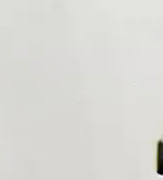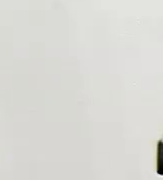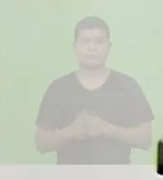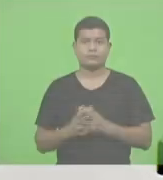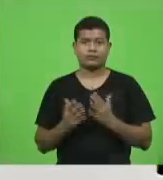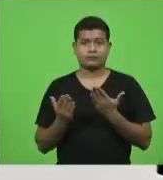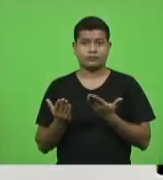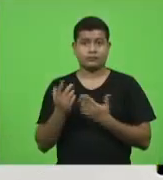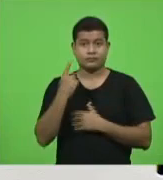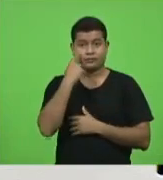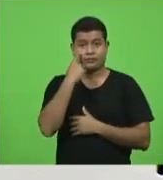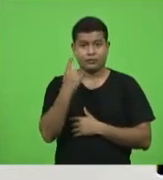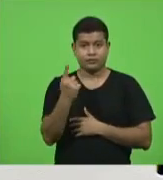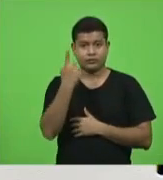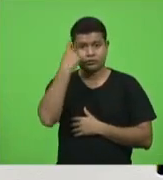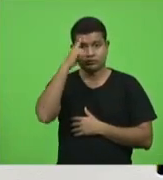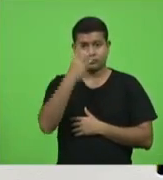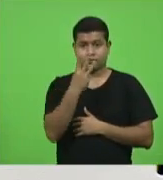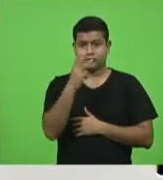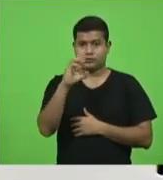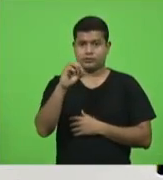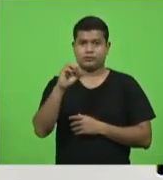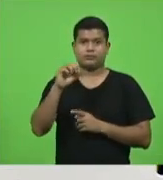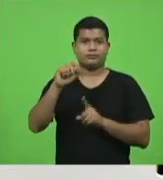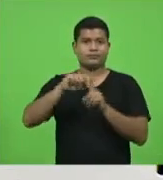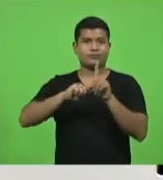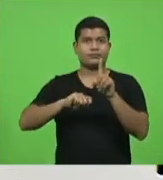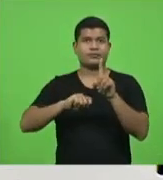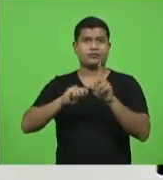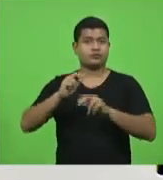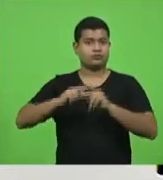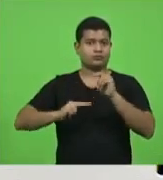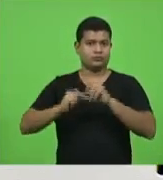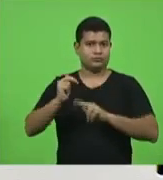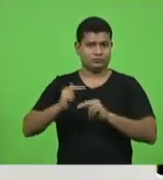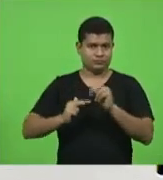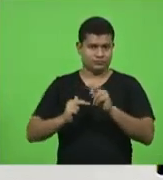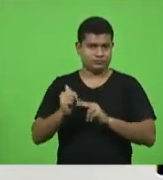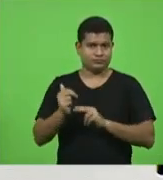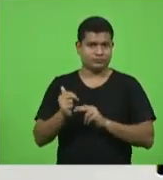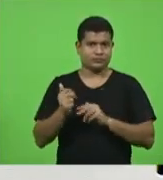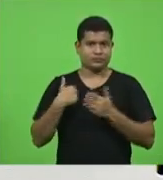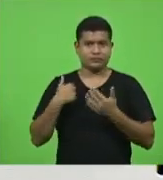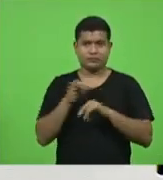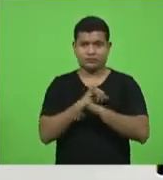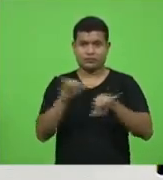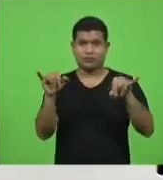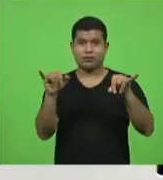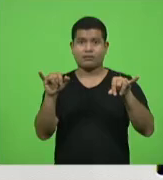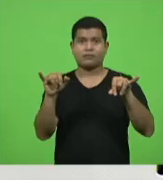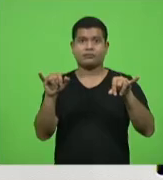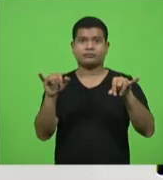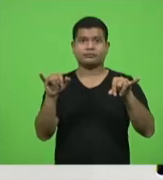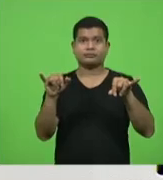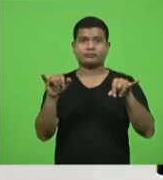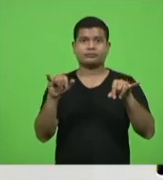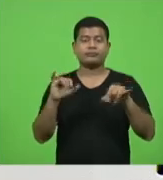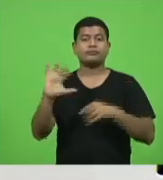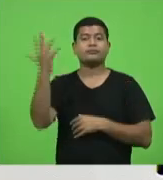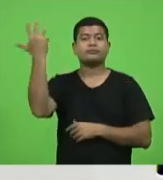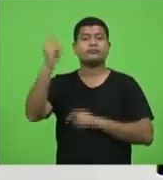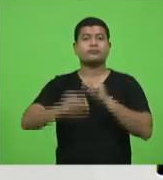30 de julho deputado Lima eles anunciaram o aconteceu